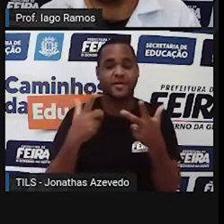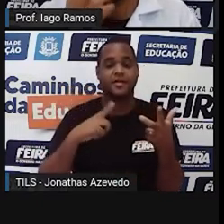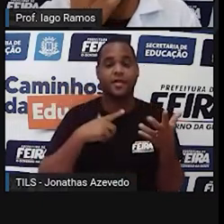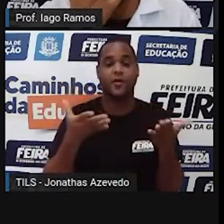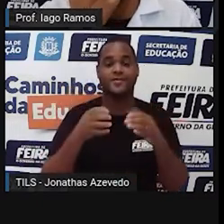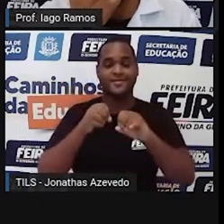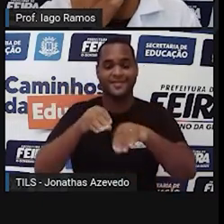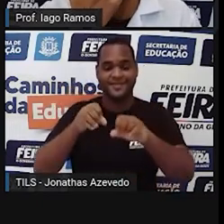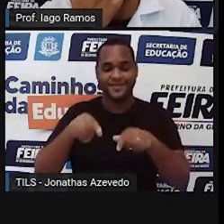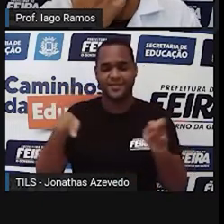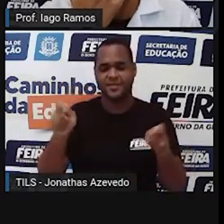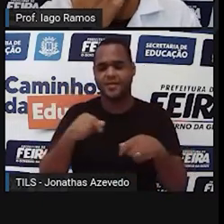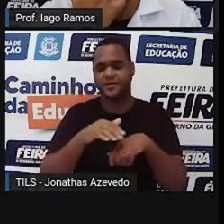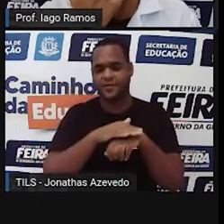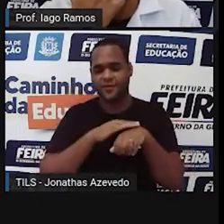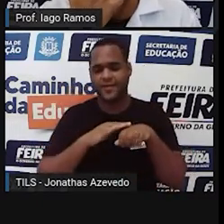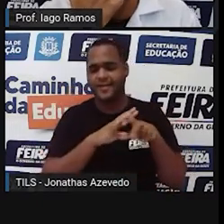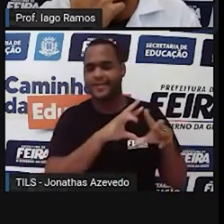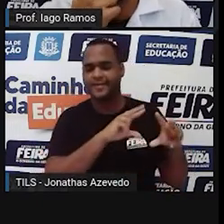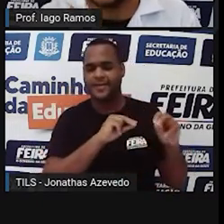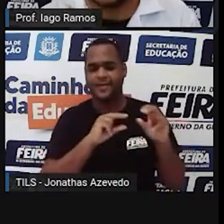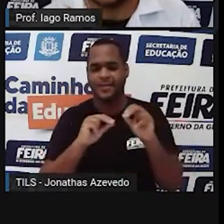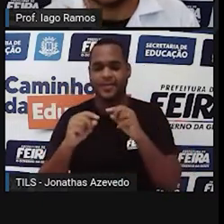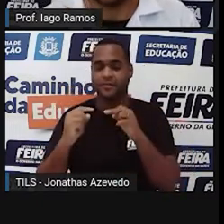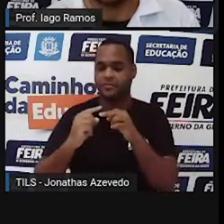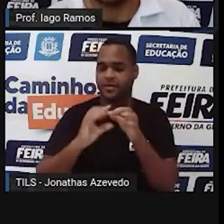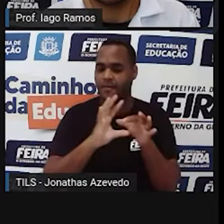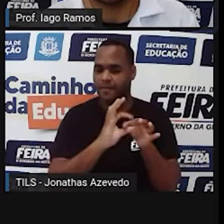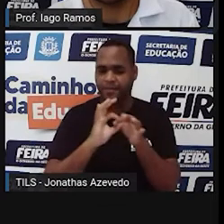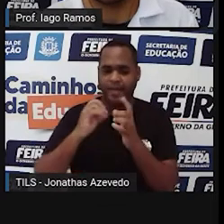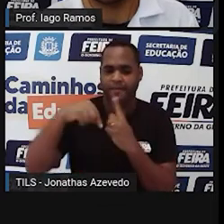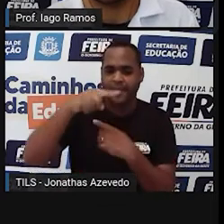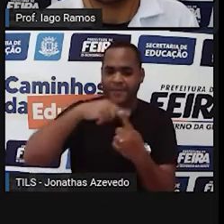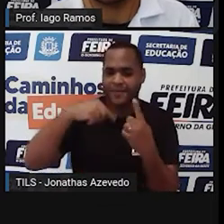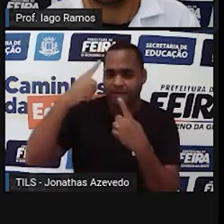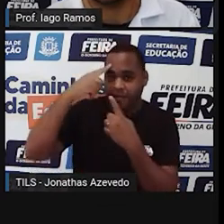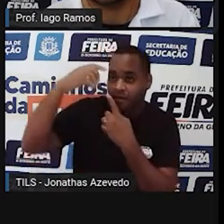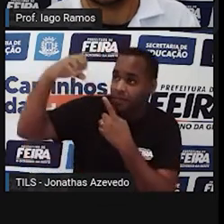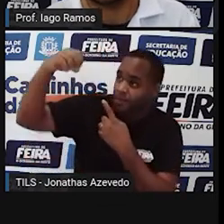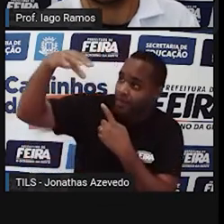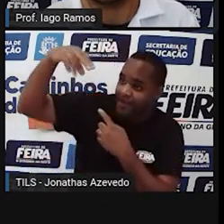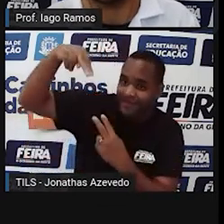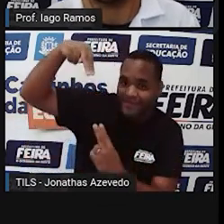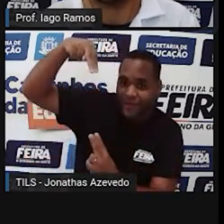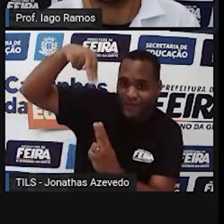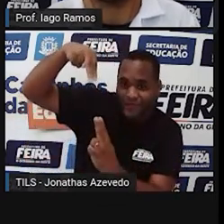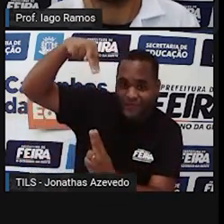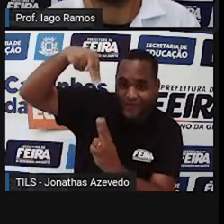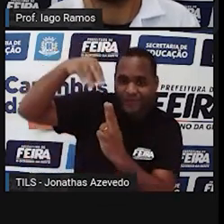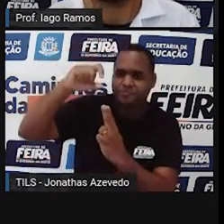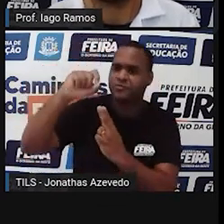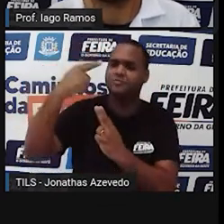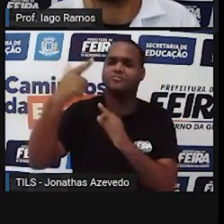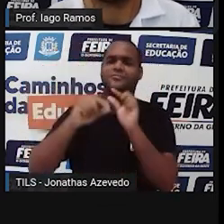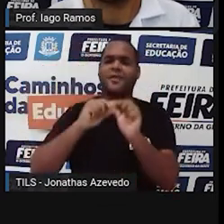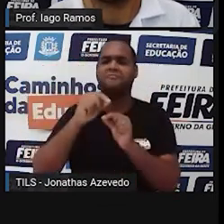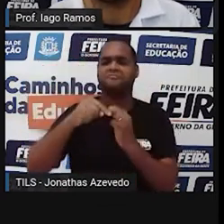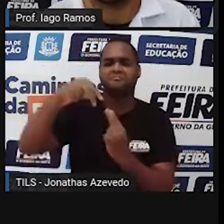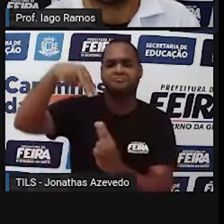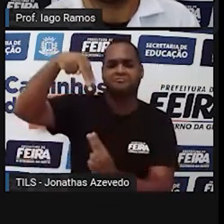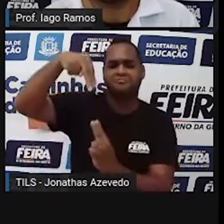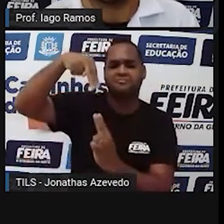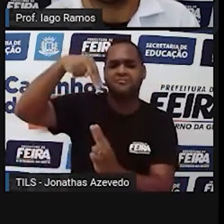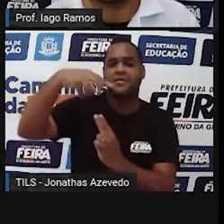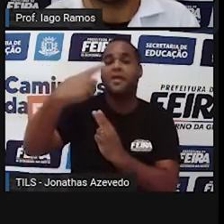conversar sobre a relação entre o tamanho de uma sombra e a posição do Sol. E acho que a primeira coisa que a gente